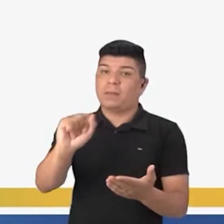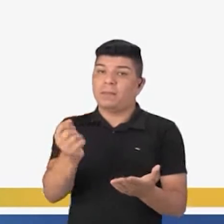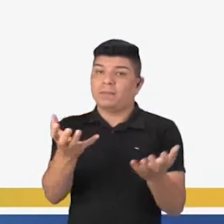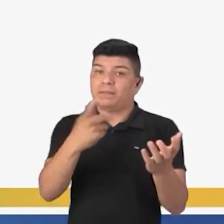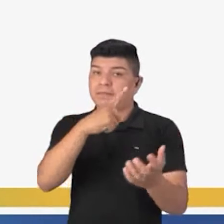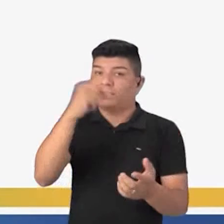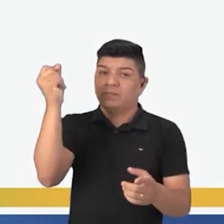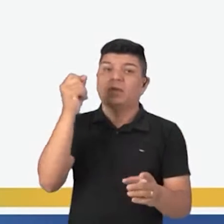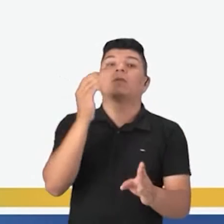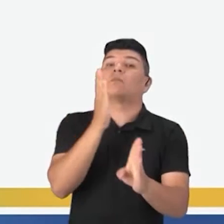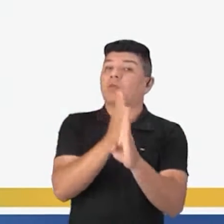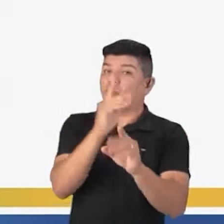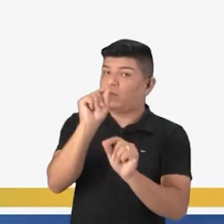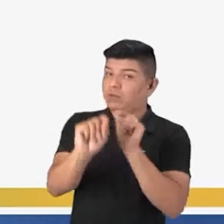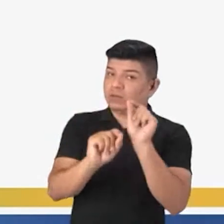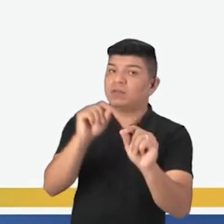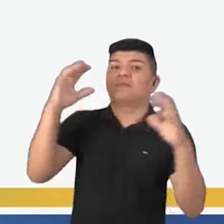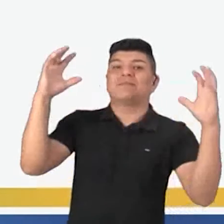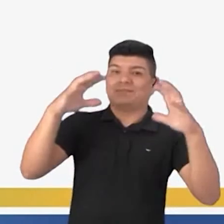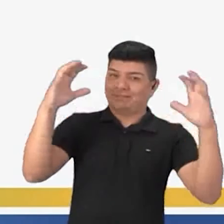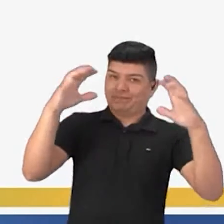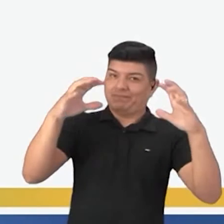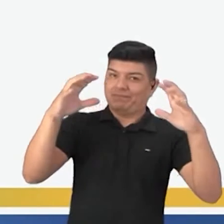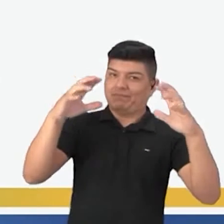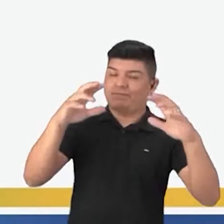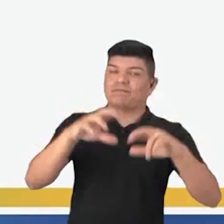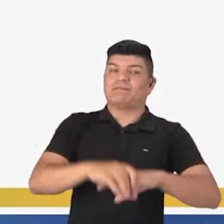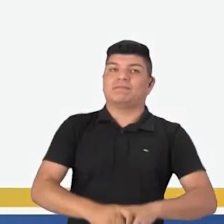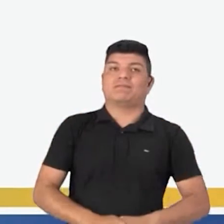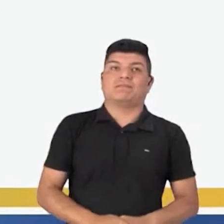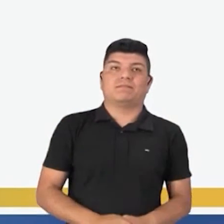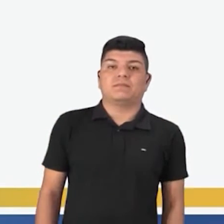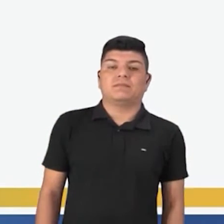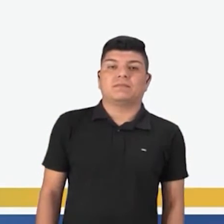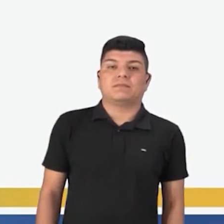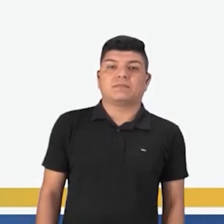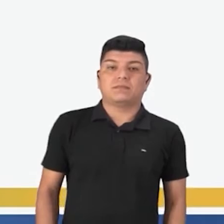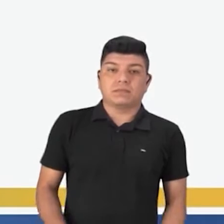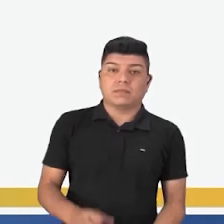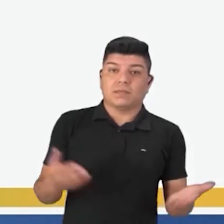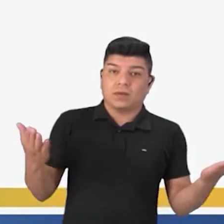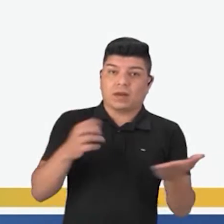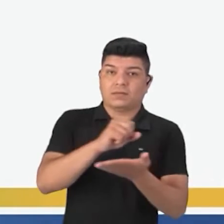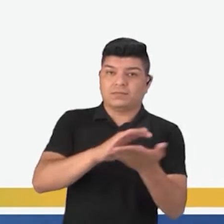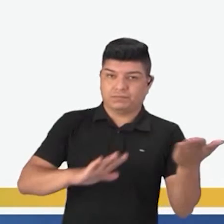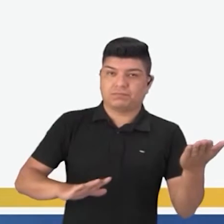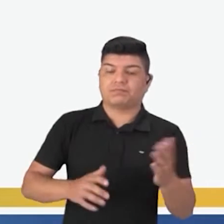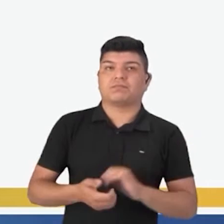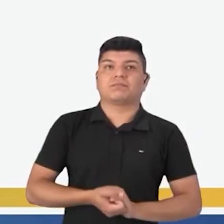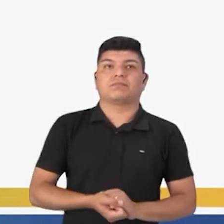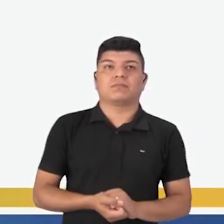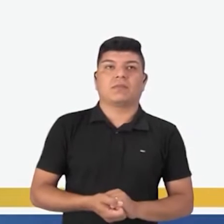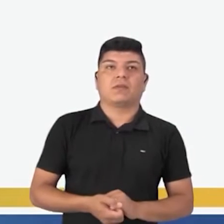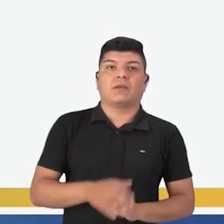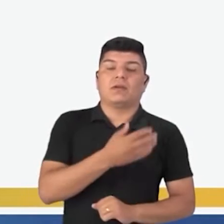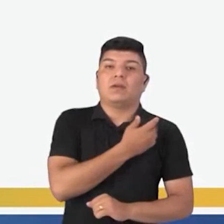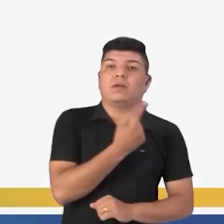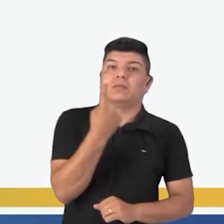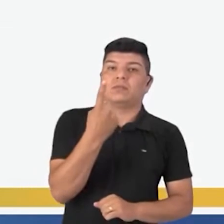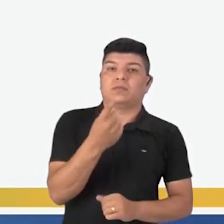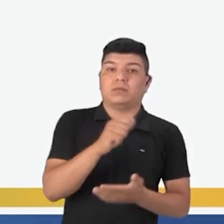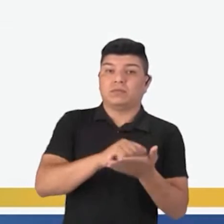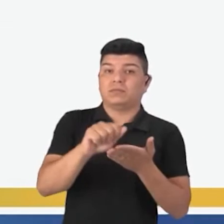quer sair, justamente porque irá chover. Vamos ao exercício. 1.